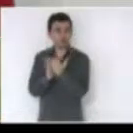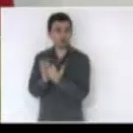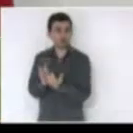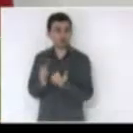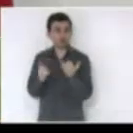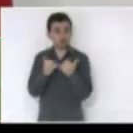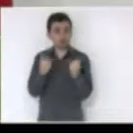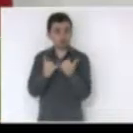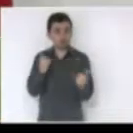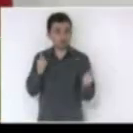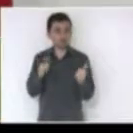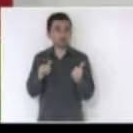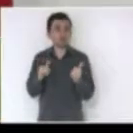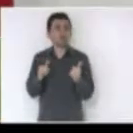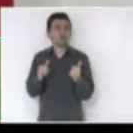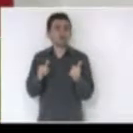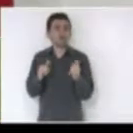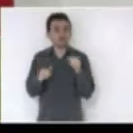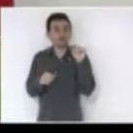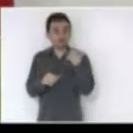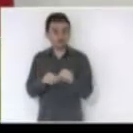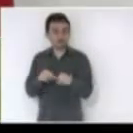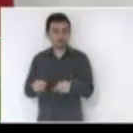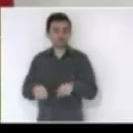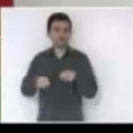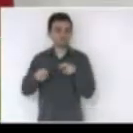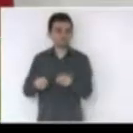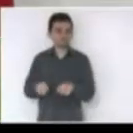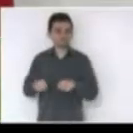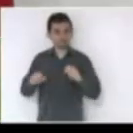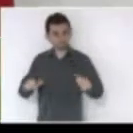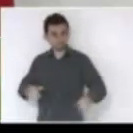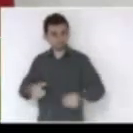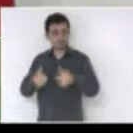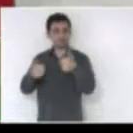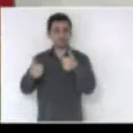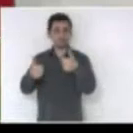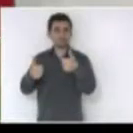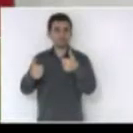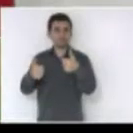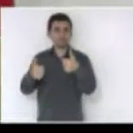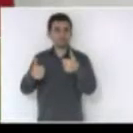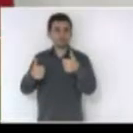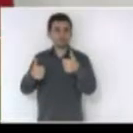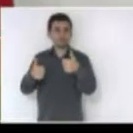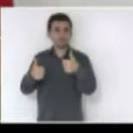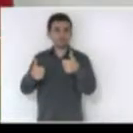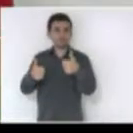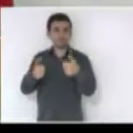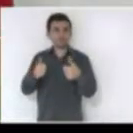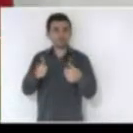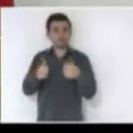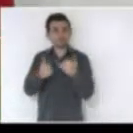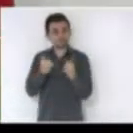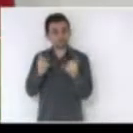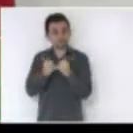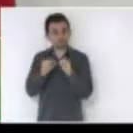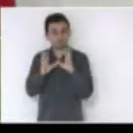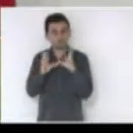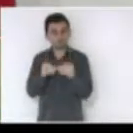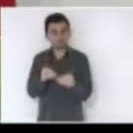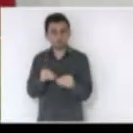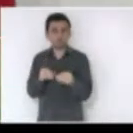eletrificação rural de melhorias de fortalecimento da eletrificação rural